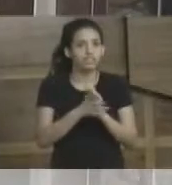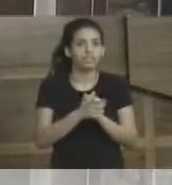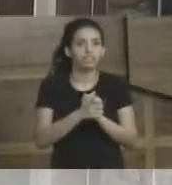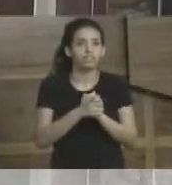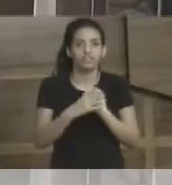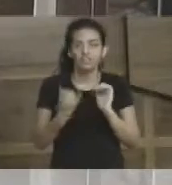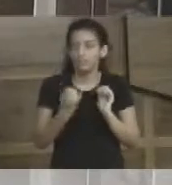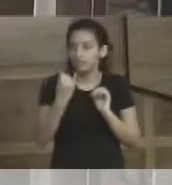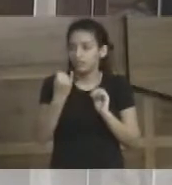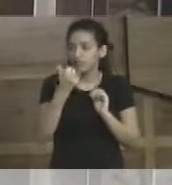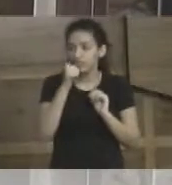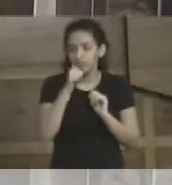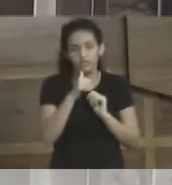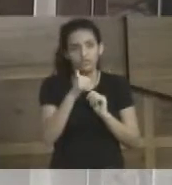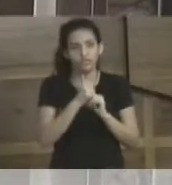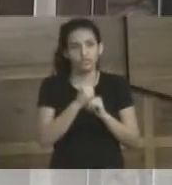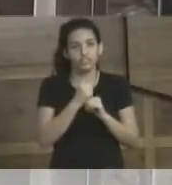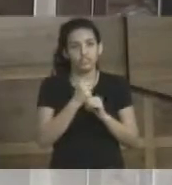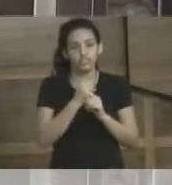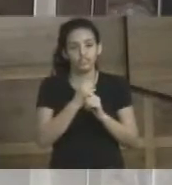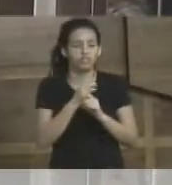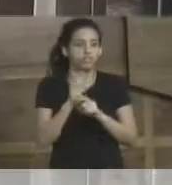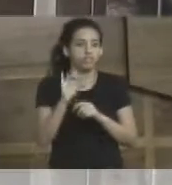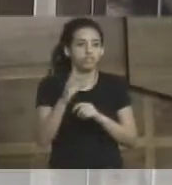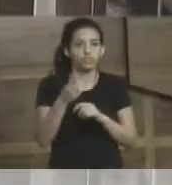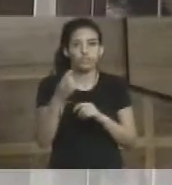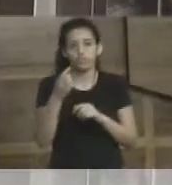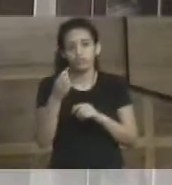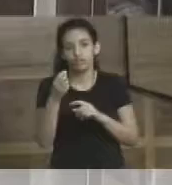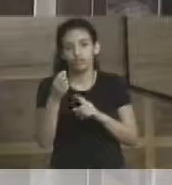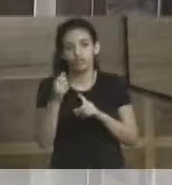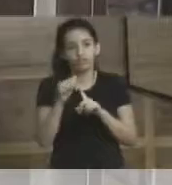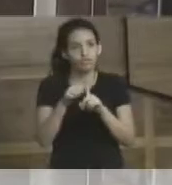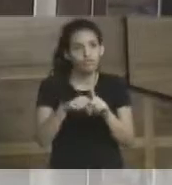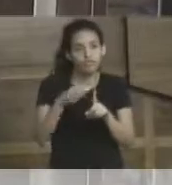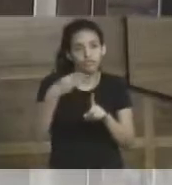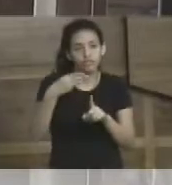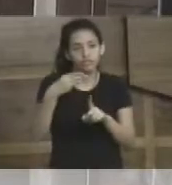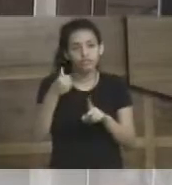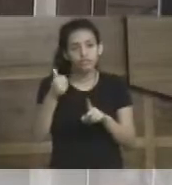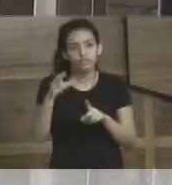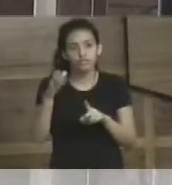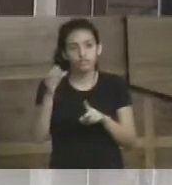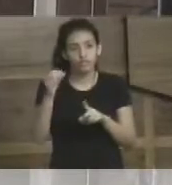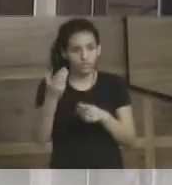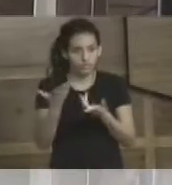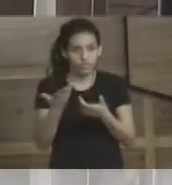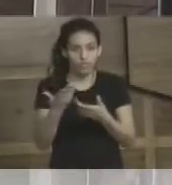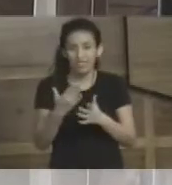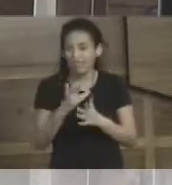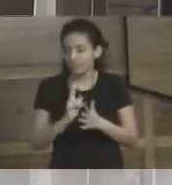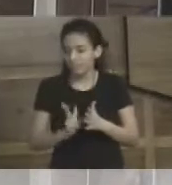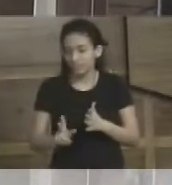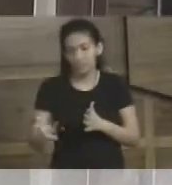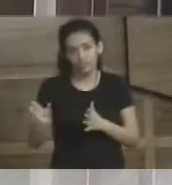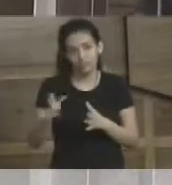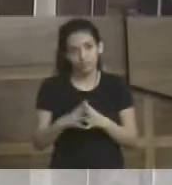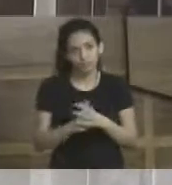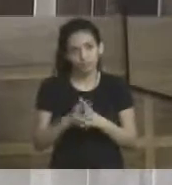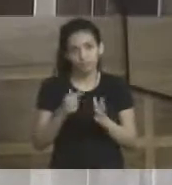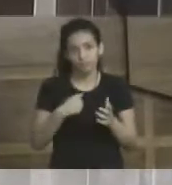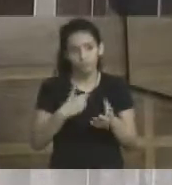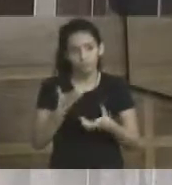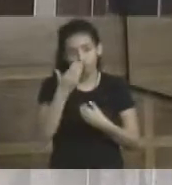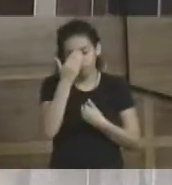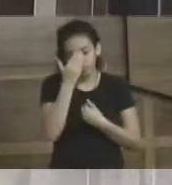a importância da mulher. Então, não é só o mês de maio, março, que é o mês da mulher, acho que a mulher são todos os dias. Então, eu